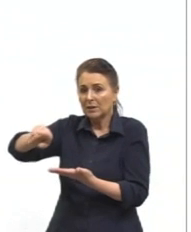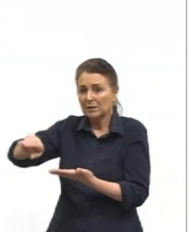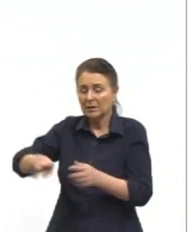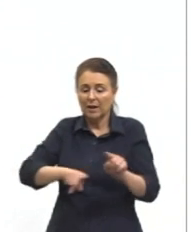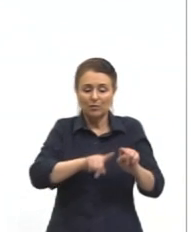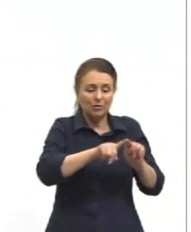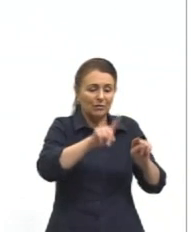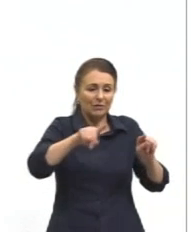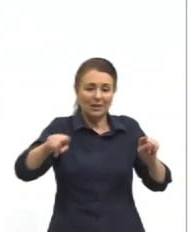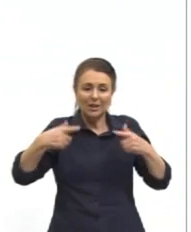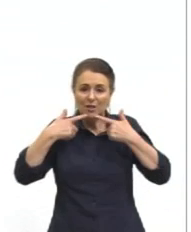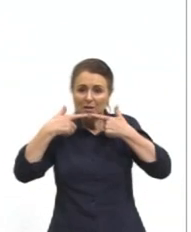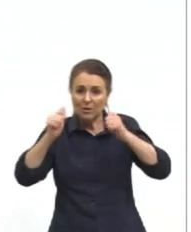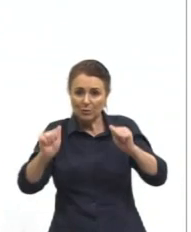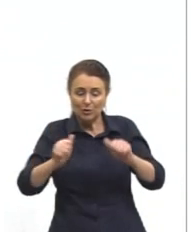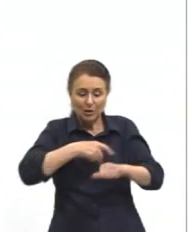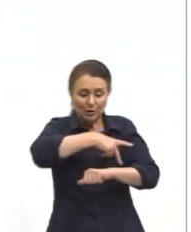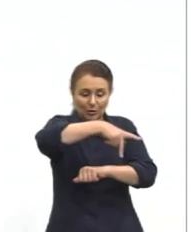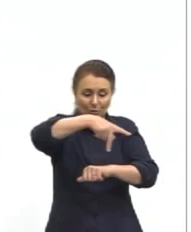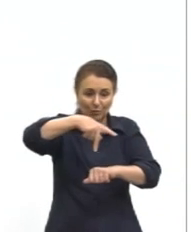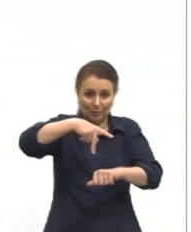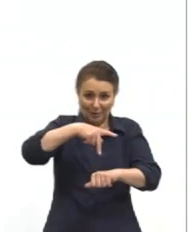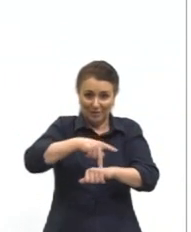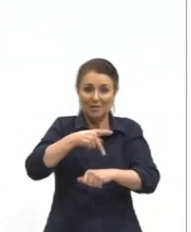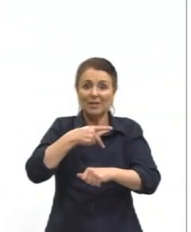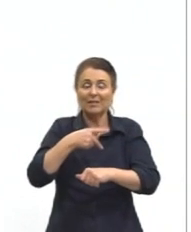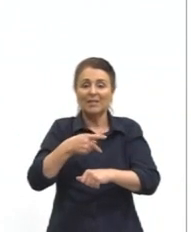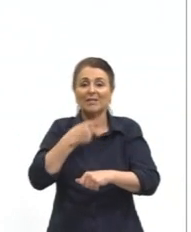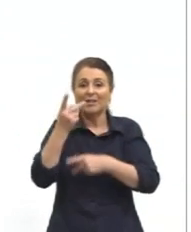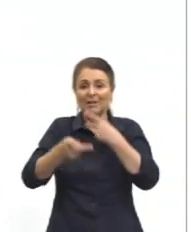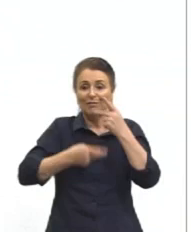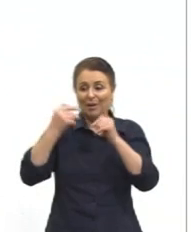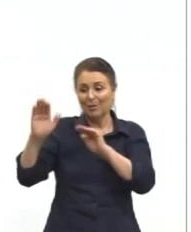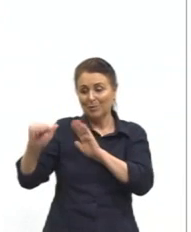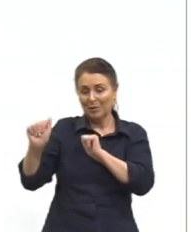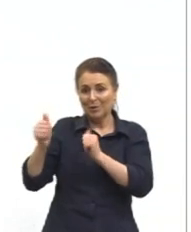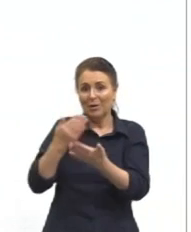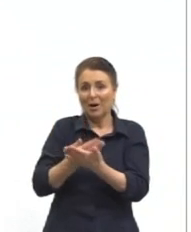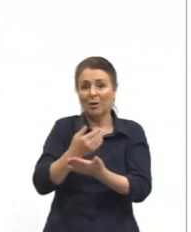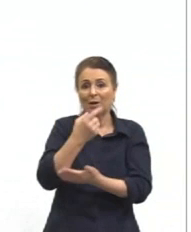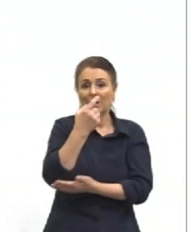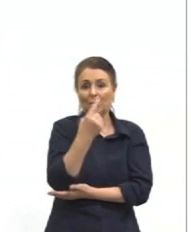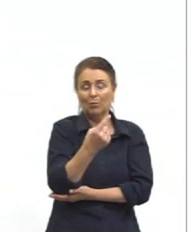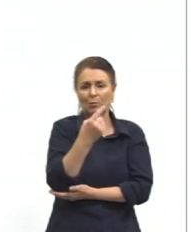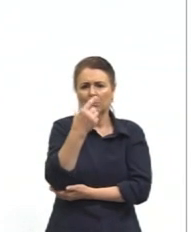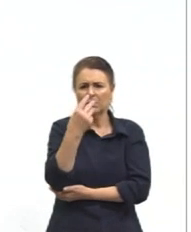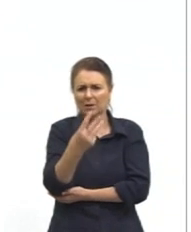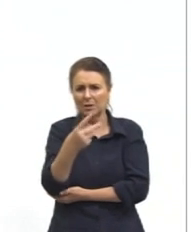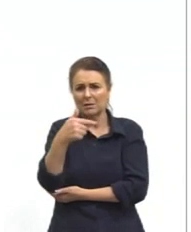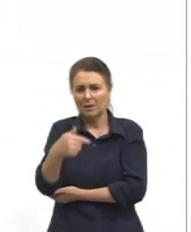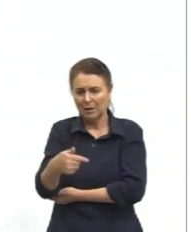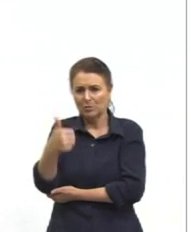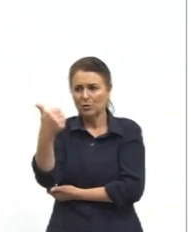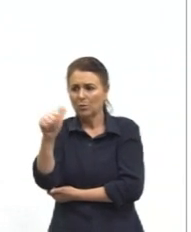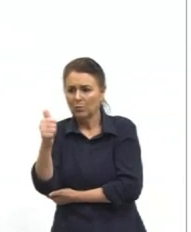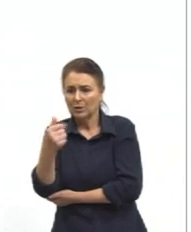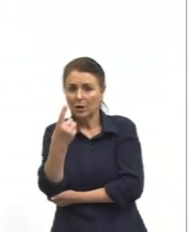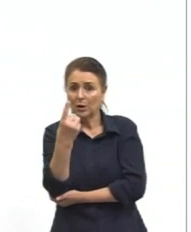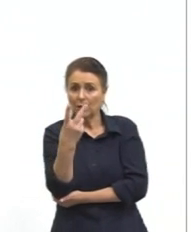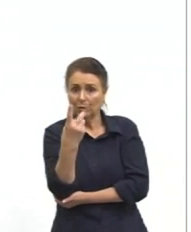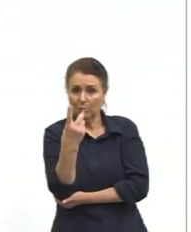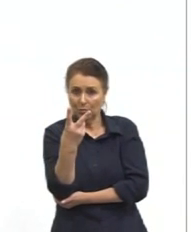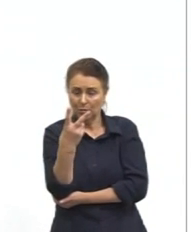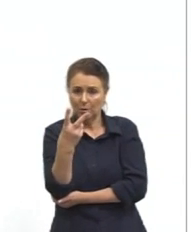linguística entre os países falantes da língua espanhola, que está na aula 1, 3, 7, 11 e 12. Foi